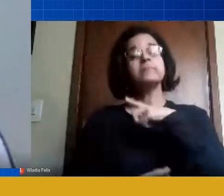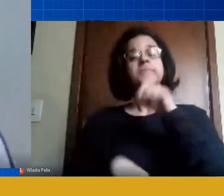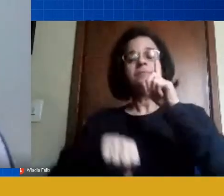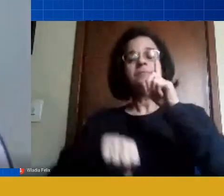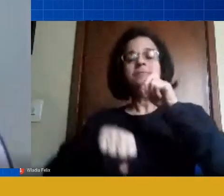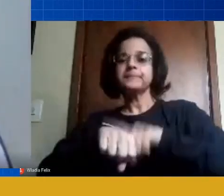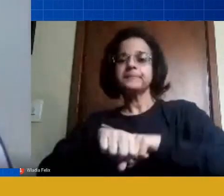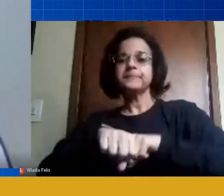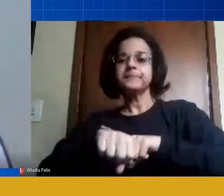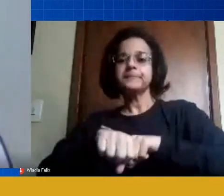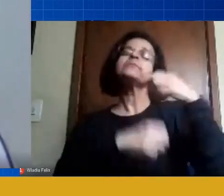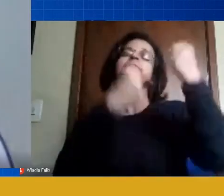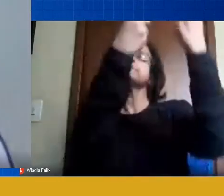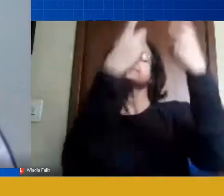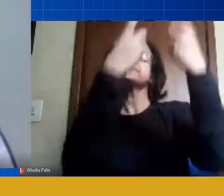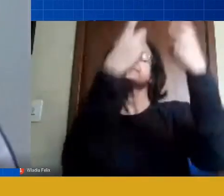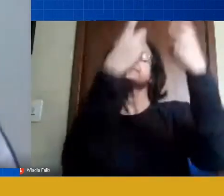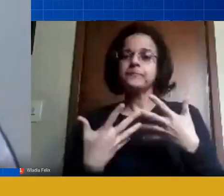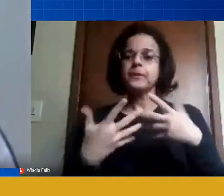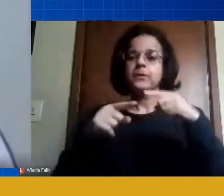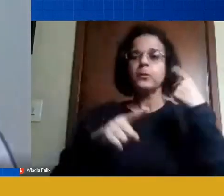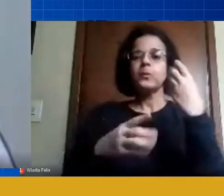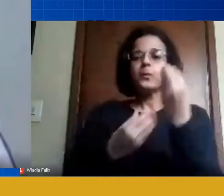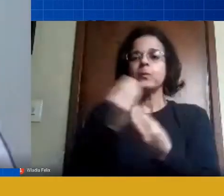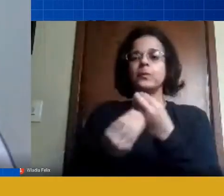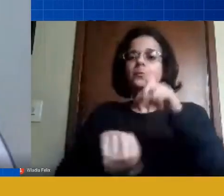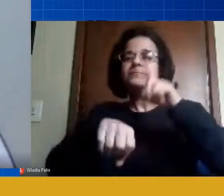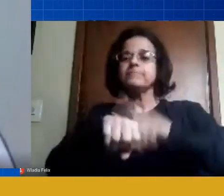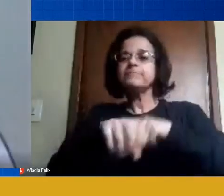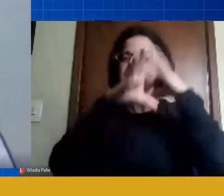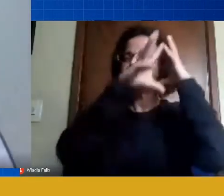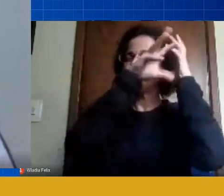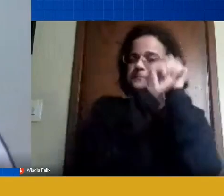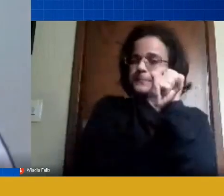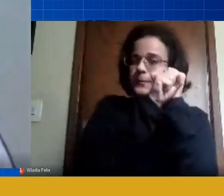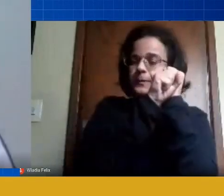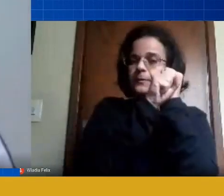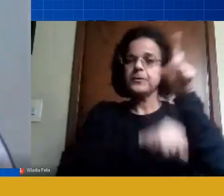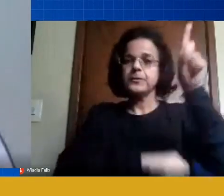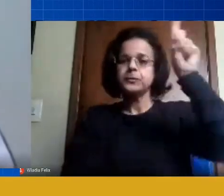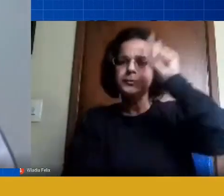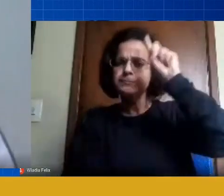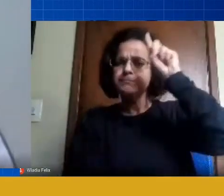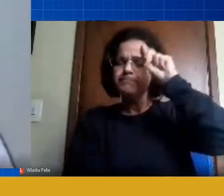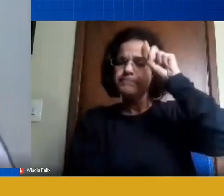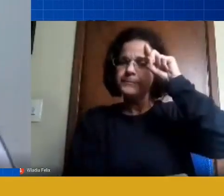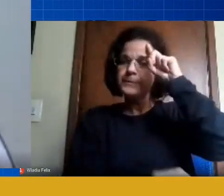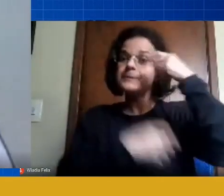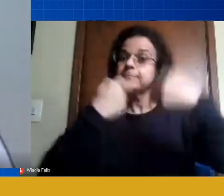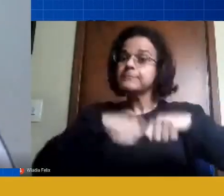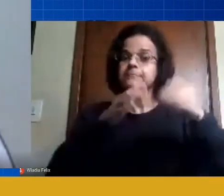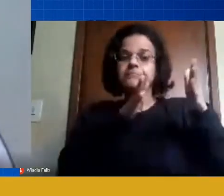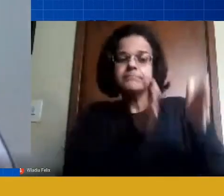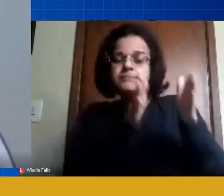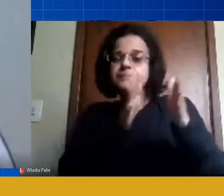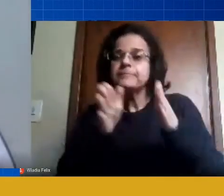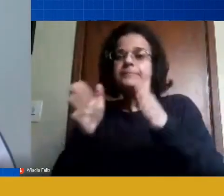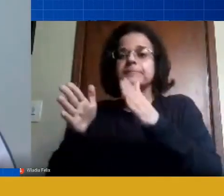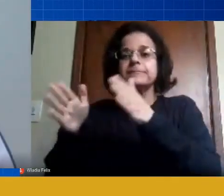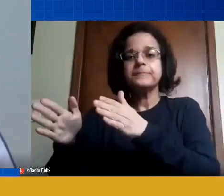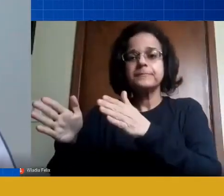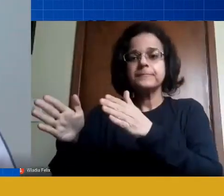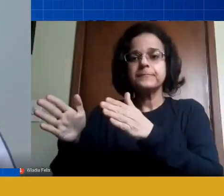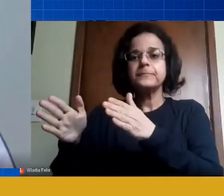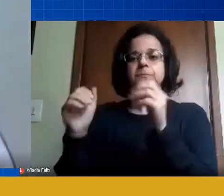falou a questão do tempo que essa criança dorme essa rotina que deve ser organizada dentro da